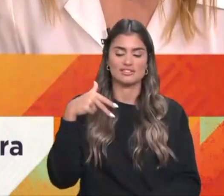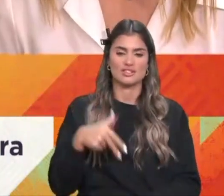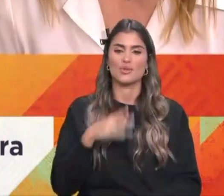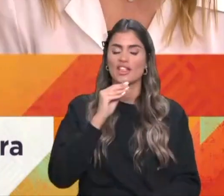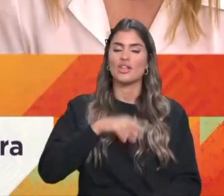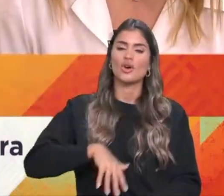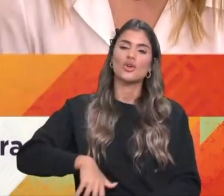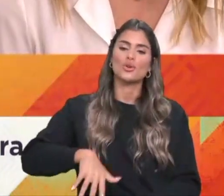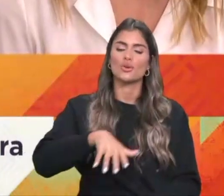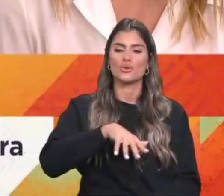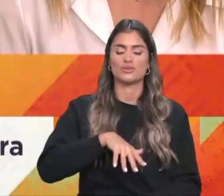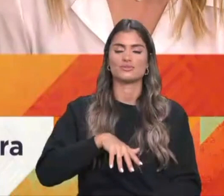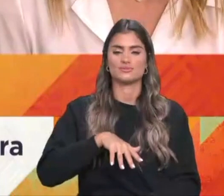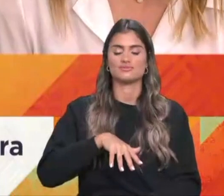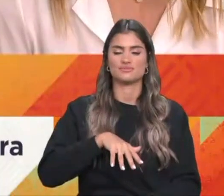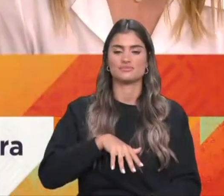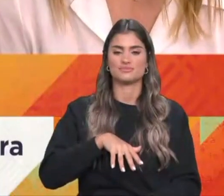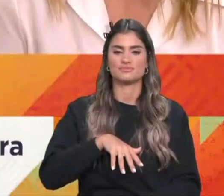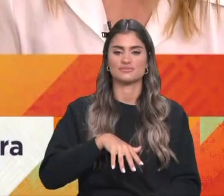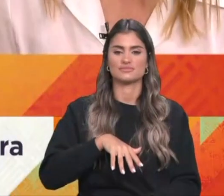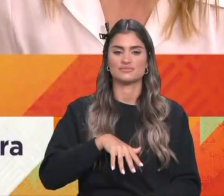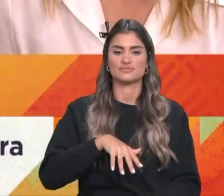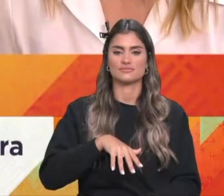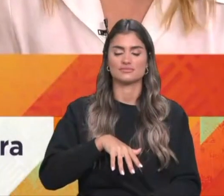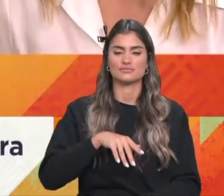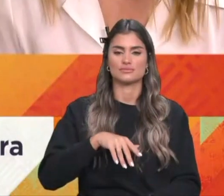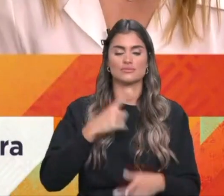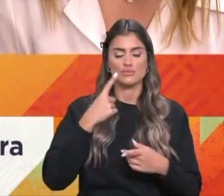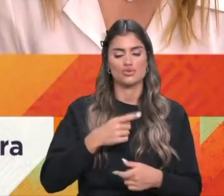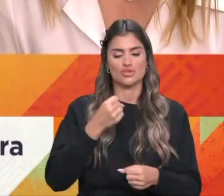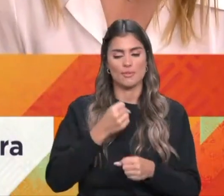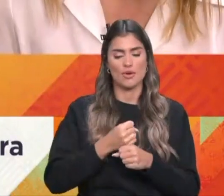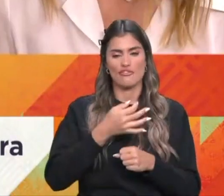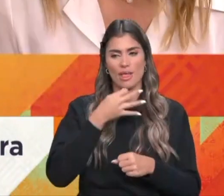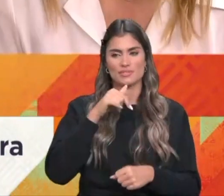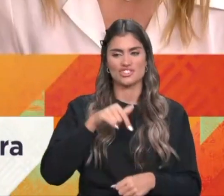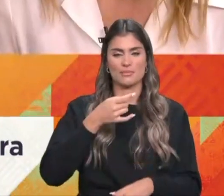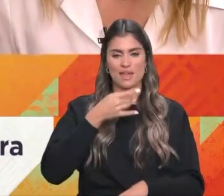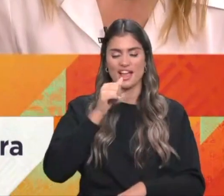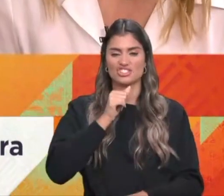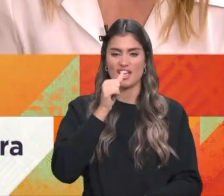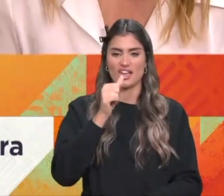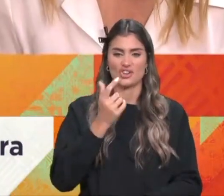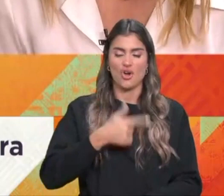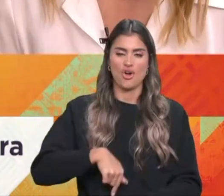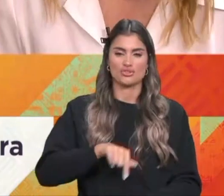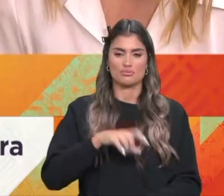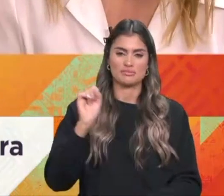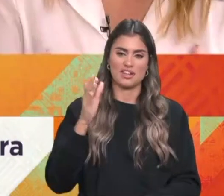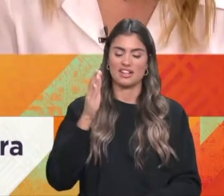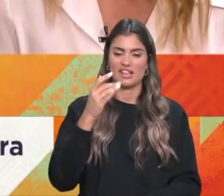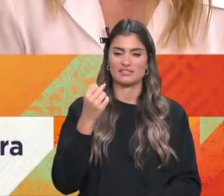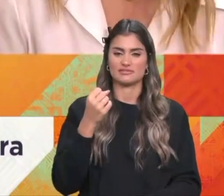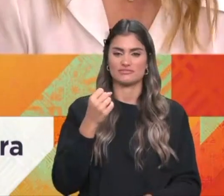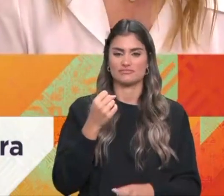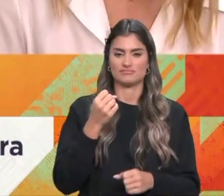está e dá as marcas que dá. Nomeadamente, falamos aqui esta manhã de castanha. Nós somos os maiores produtores de castanhairo da